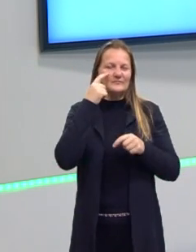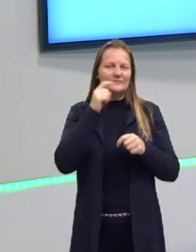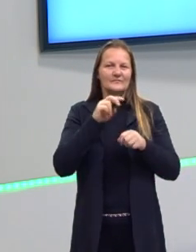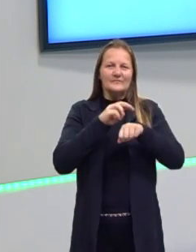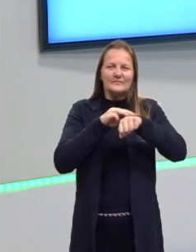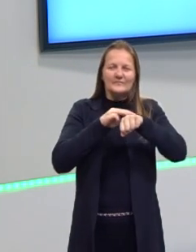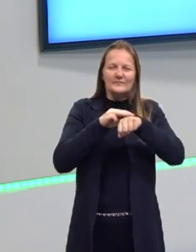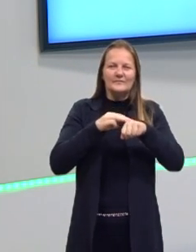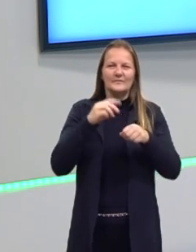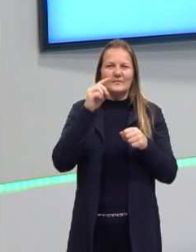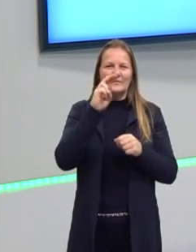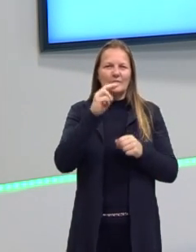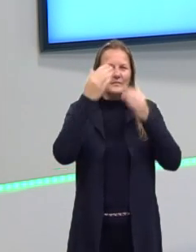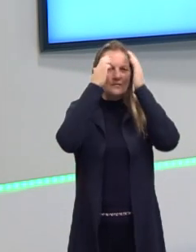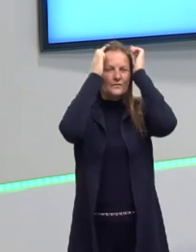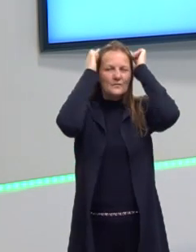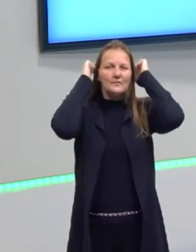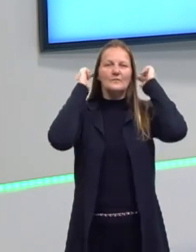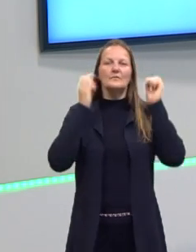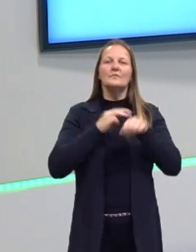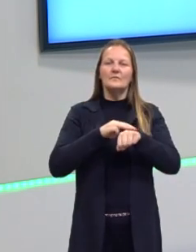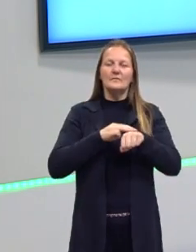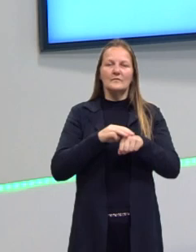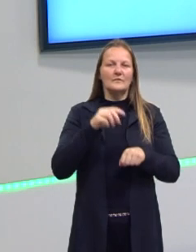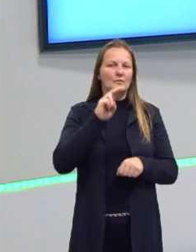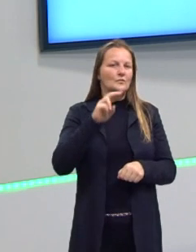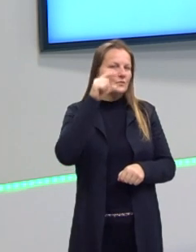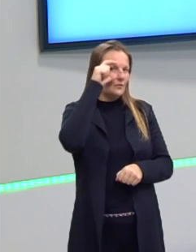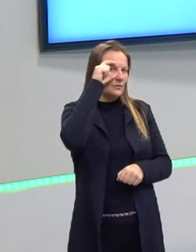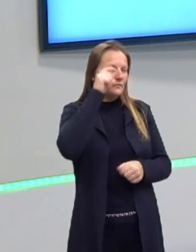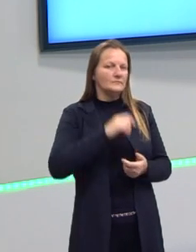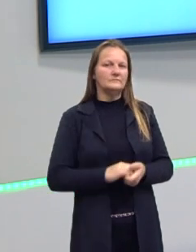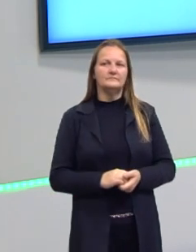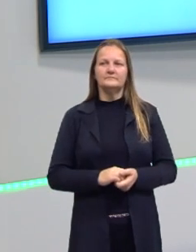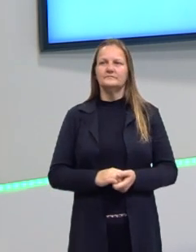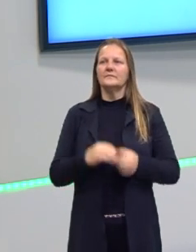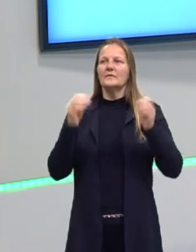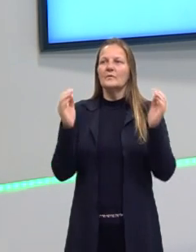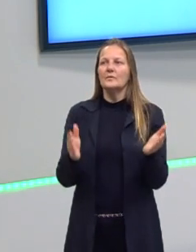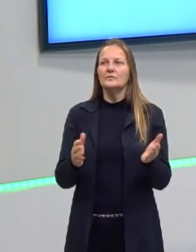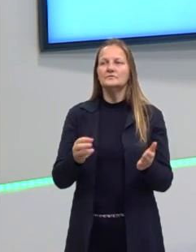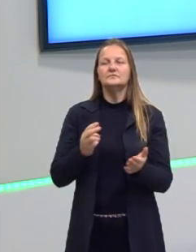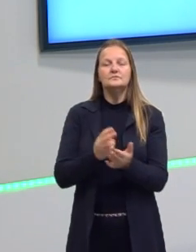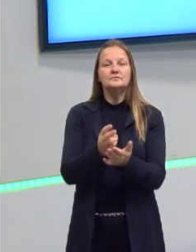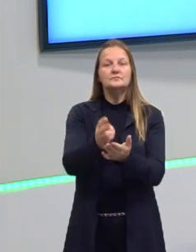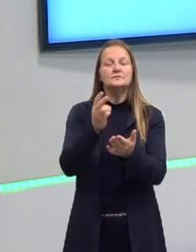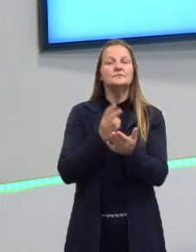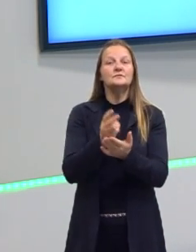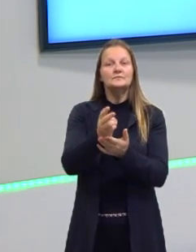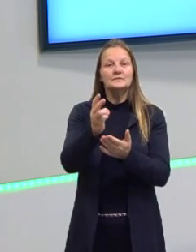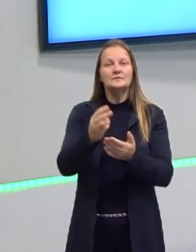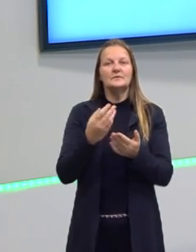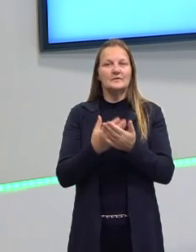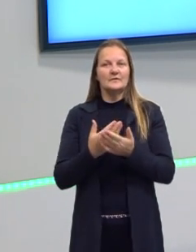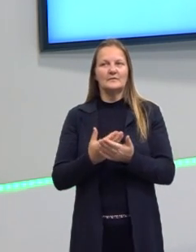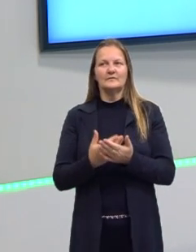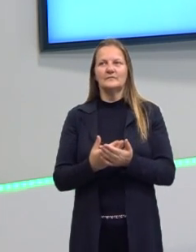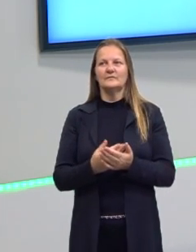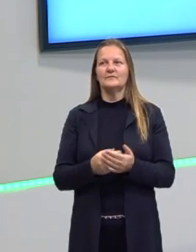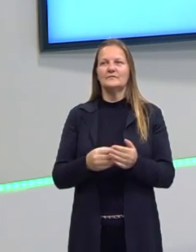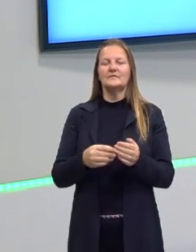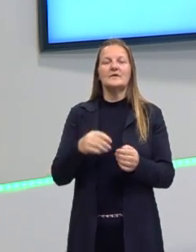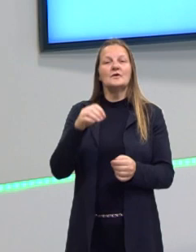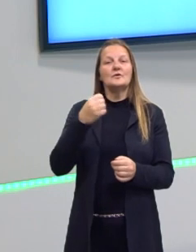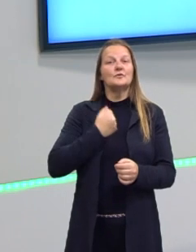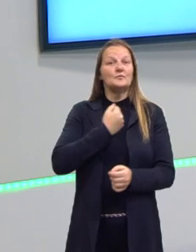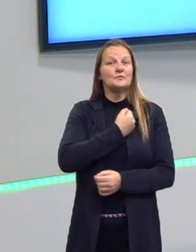uso óculos, cabelo curto castanho. Bom, hoje vamos então dar continuidade às nossas aulas, nós vamos então para a aula